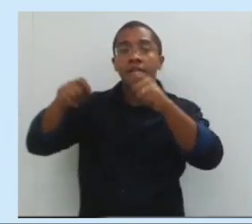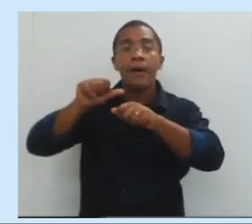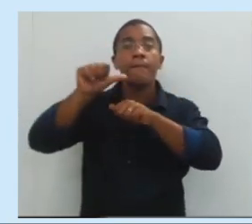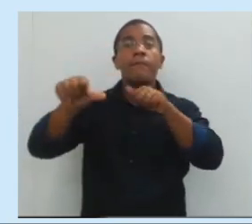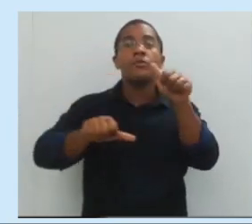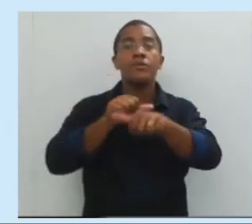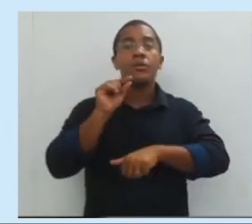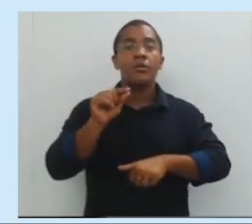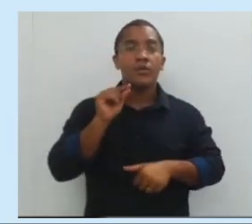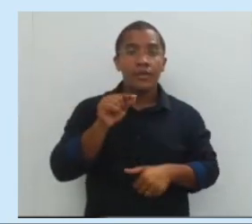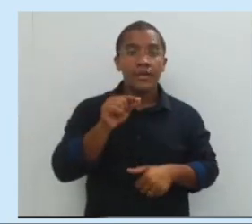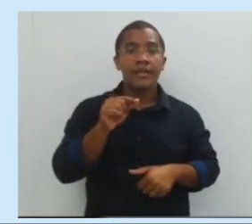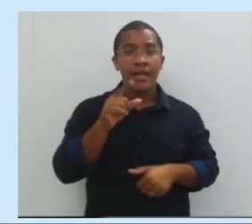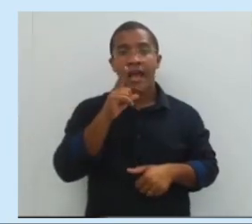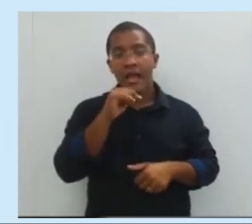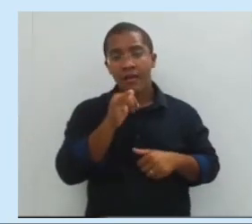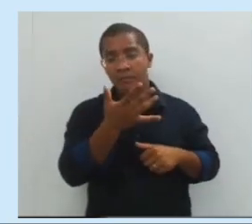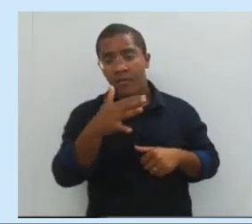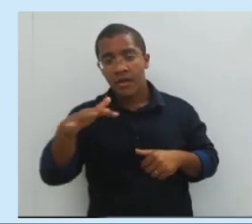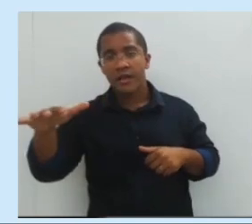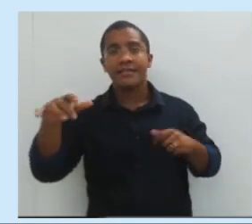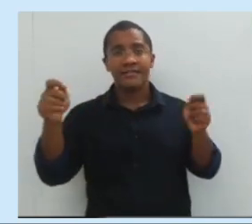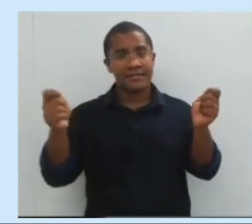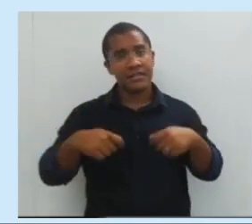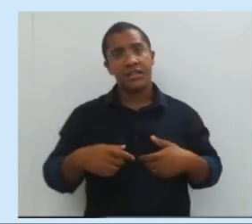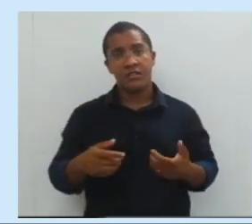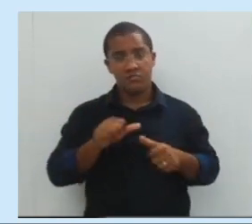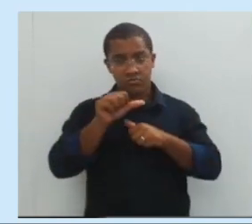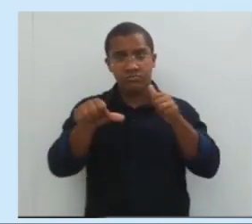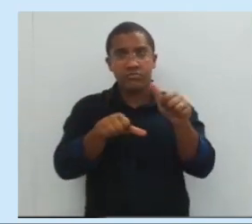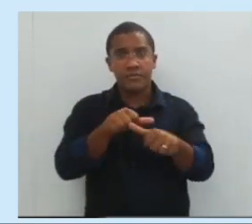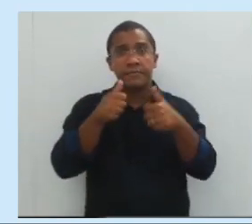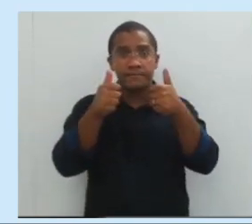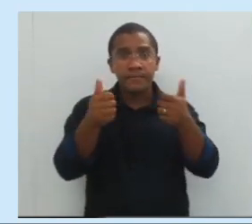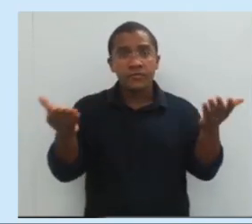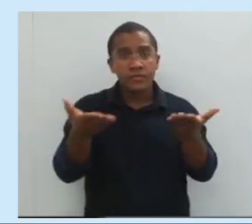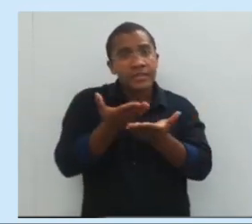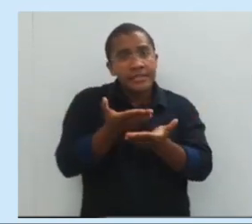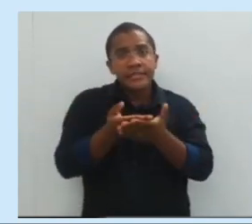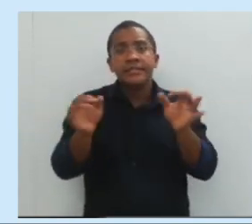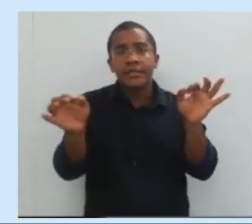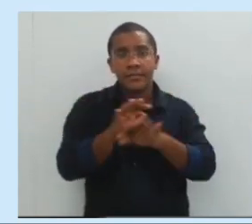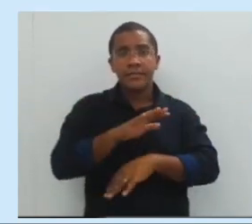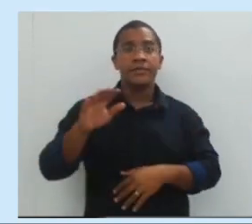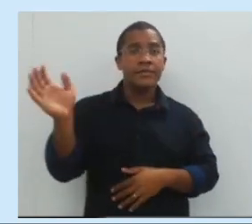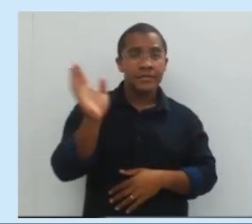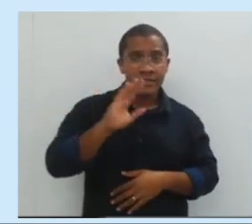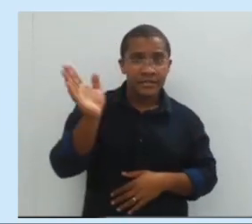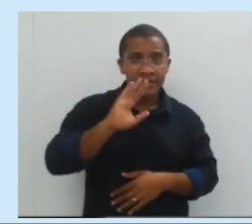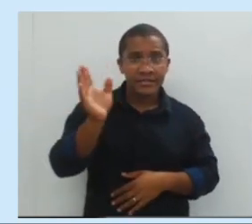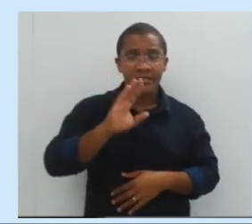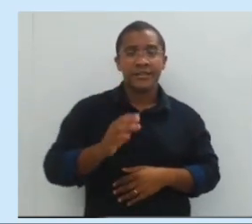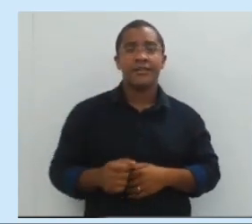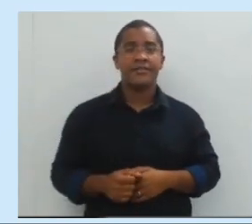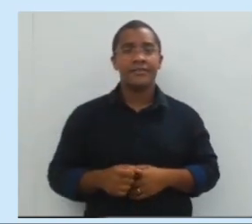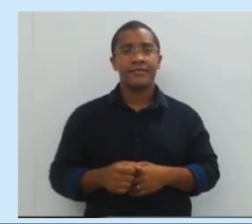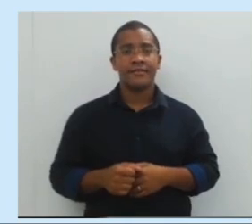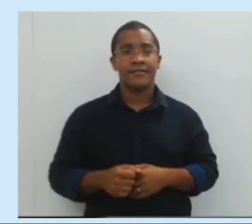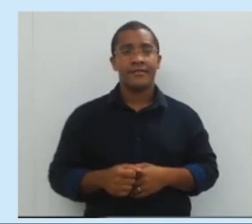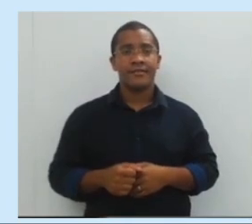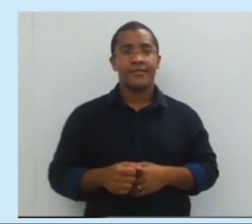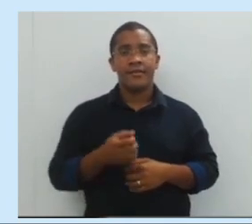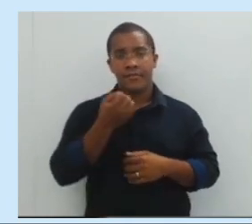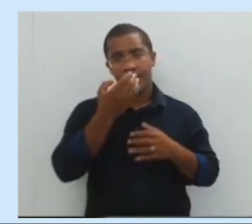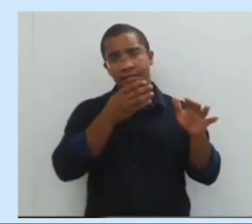comportamento das águas. Elas controlam as marés. Por hoje é só, galerinha. Fiquem com Deus e